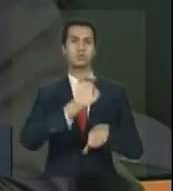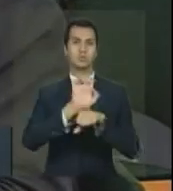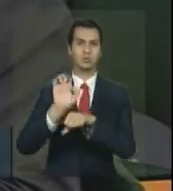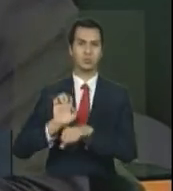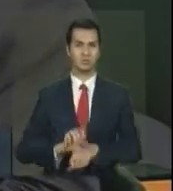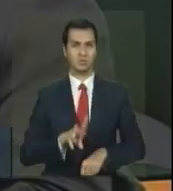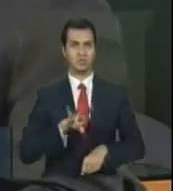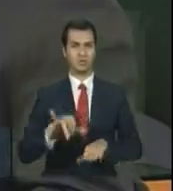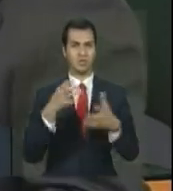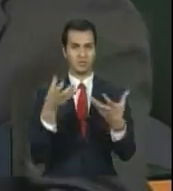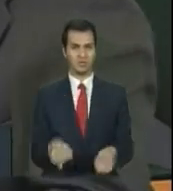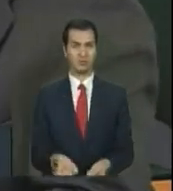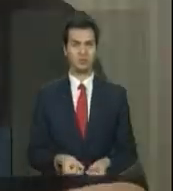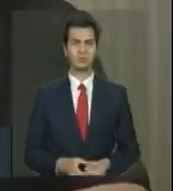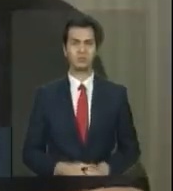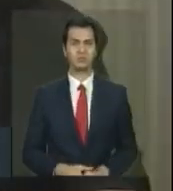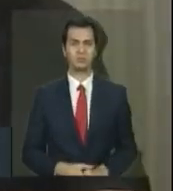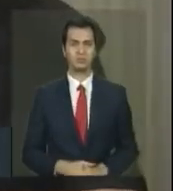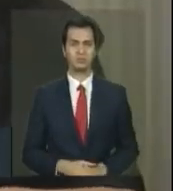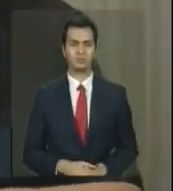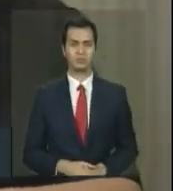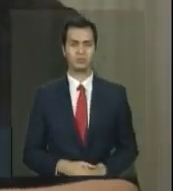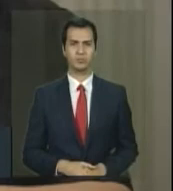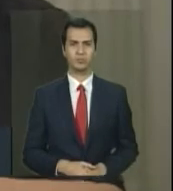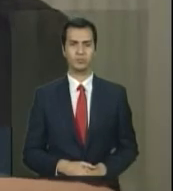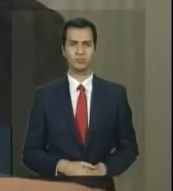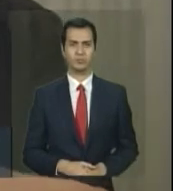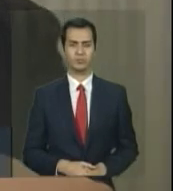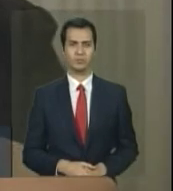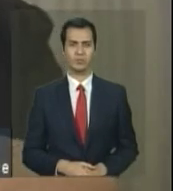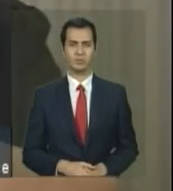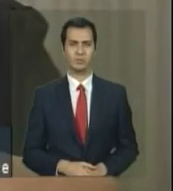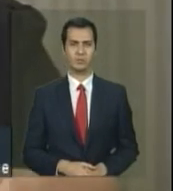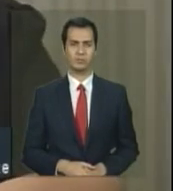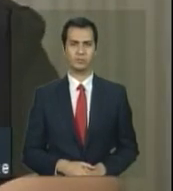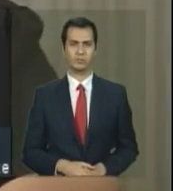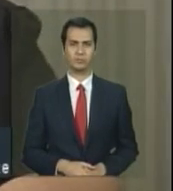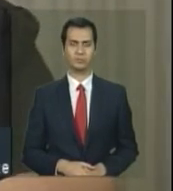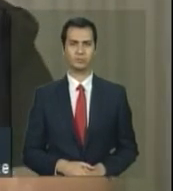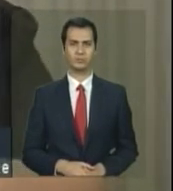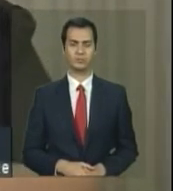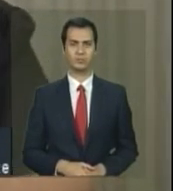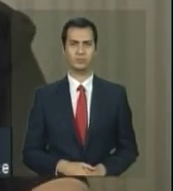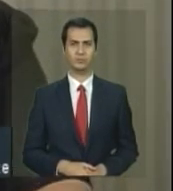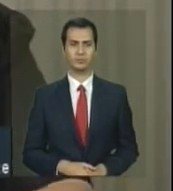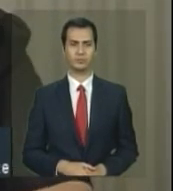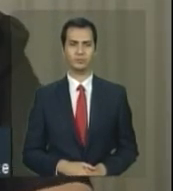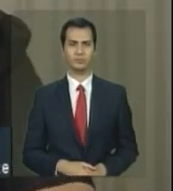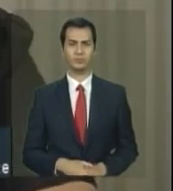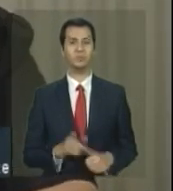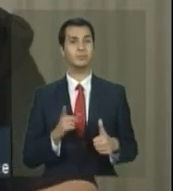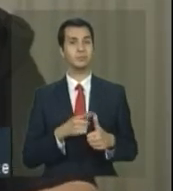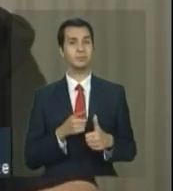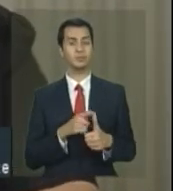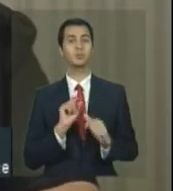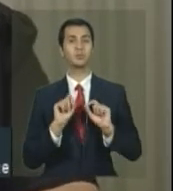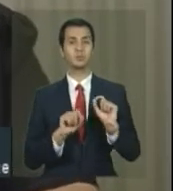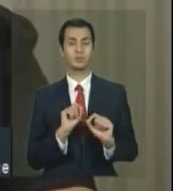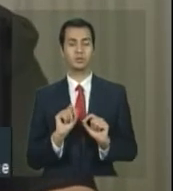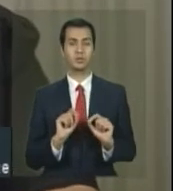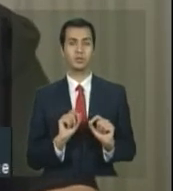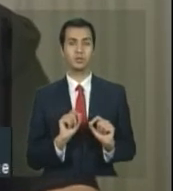façam o mesmo? Olha só, primeiro, eu acho que é uma surpresa grande